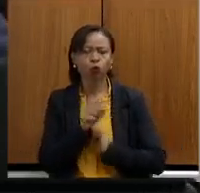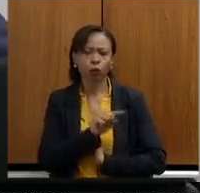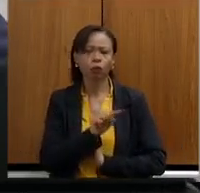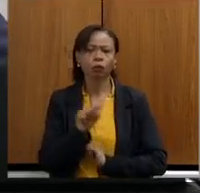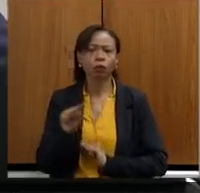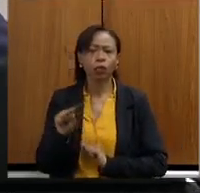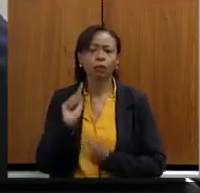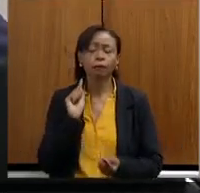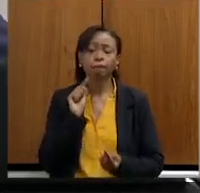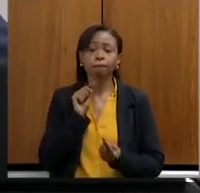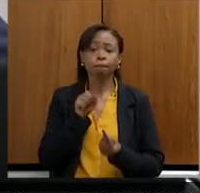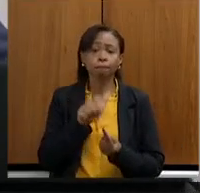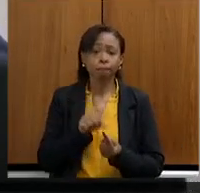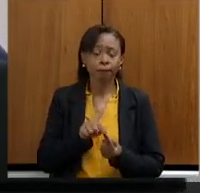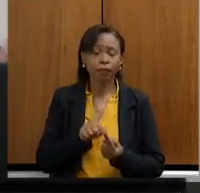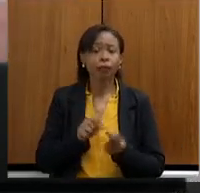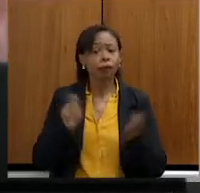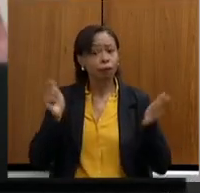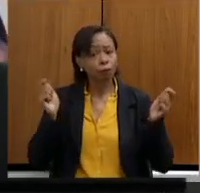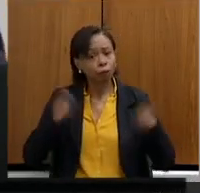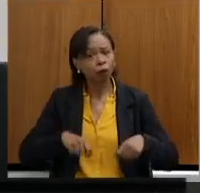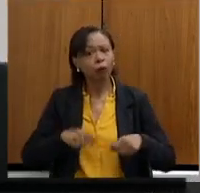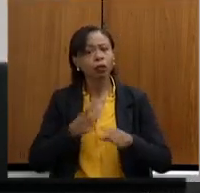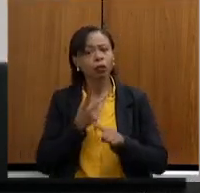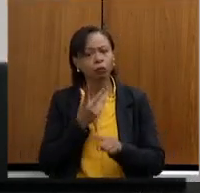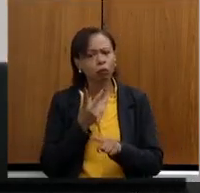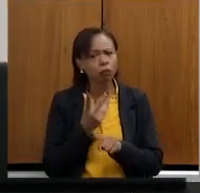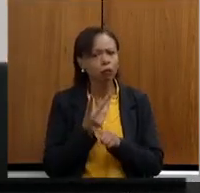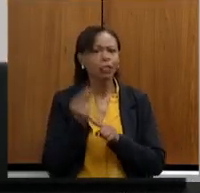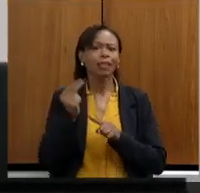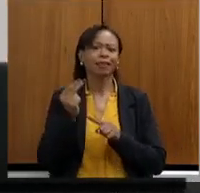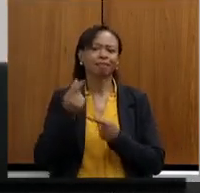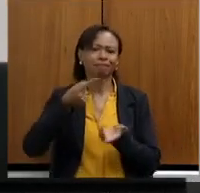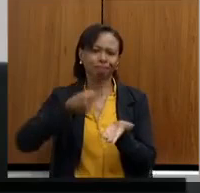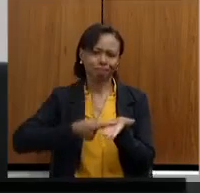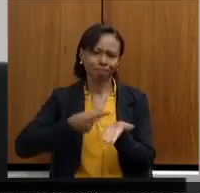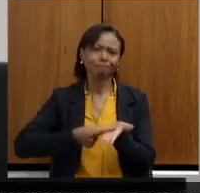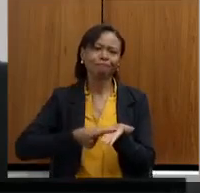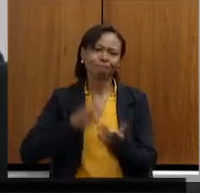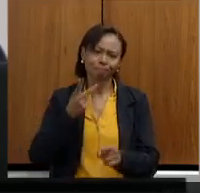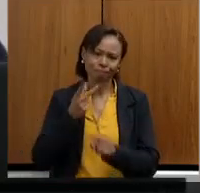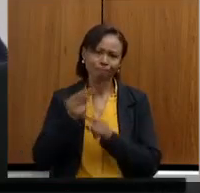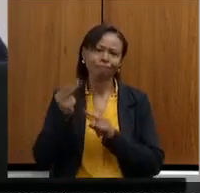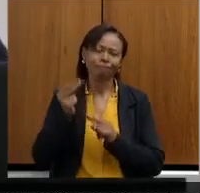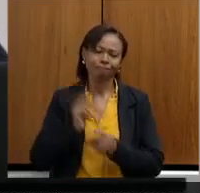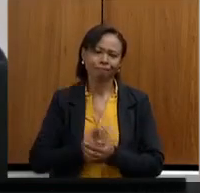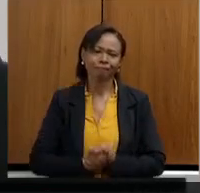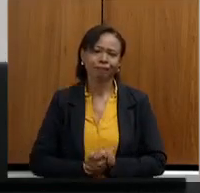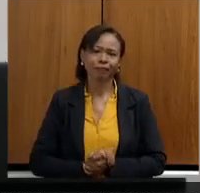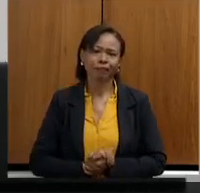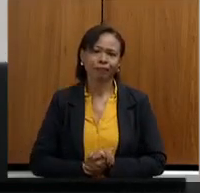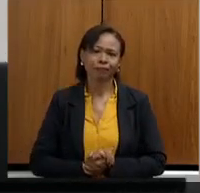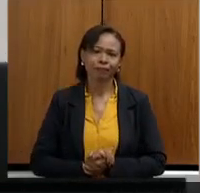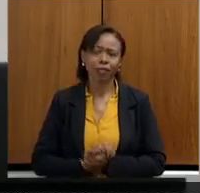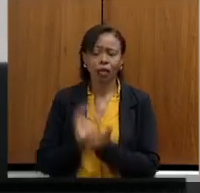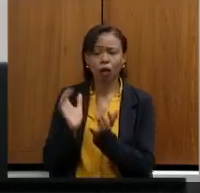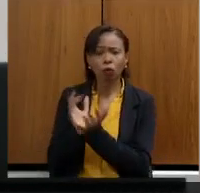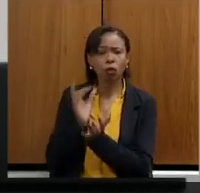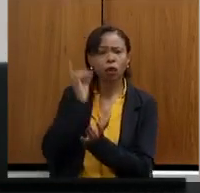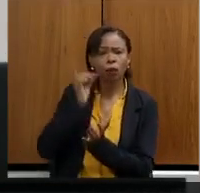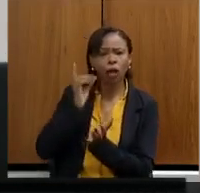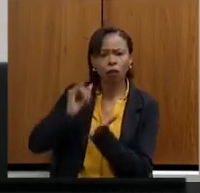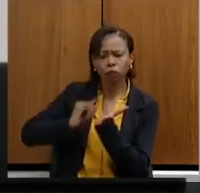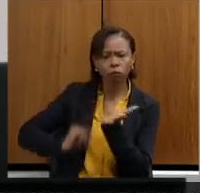nós tenhamos êxito nesse acordo. como não há deputado inscrito